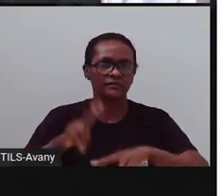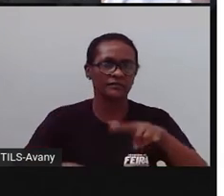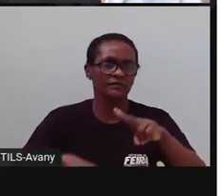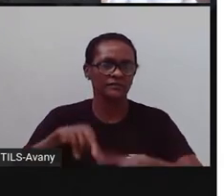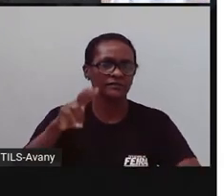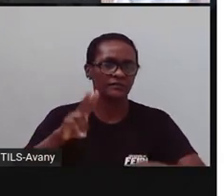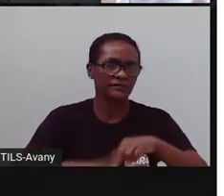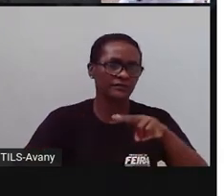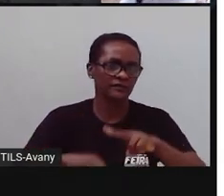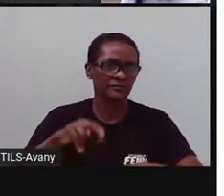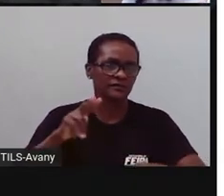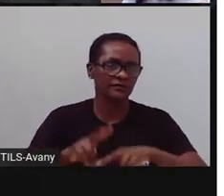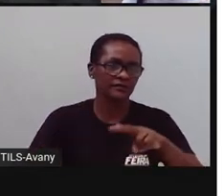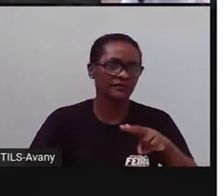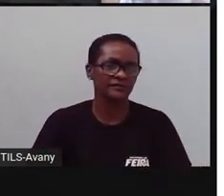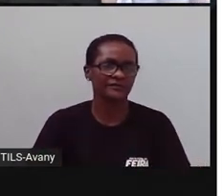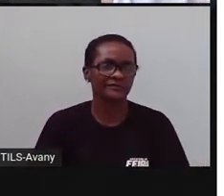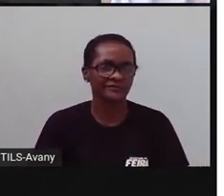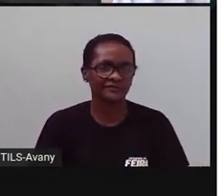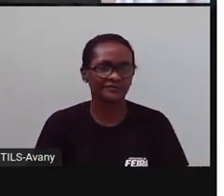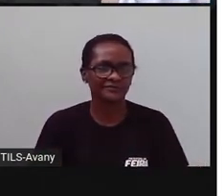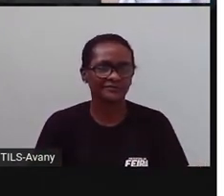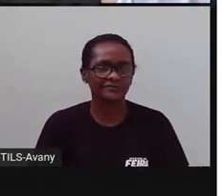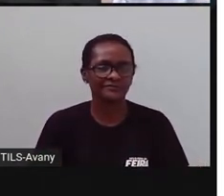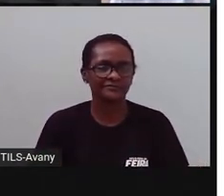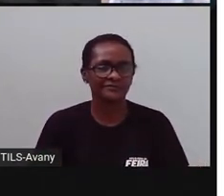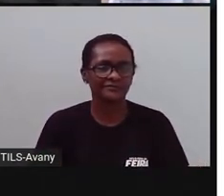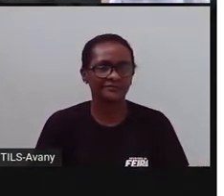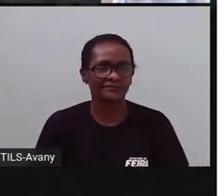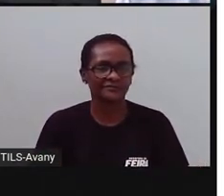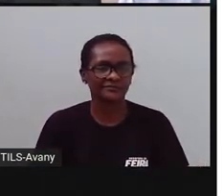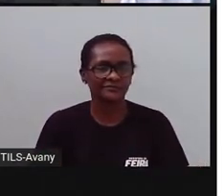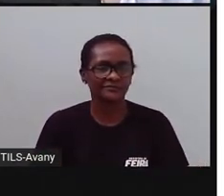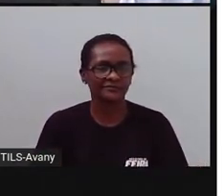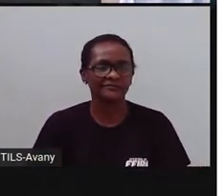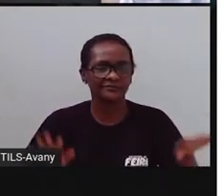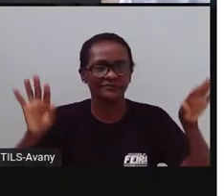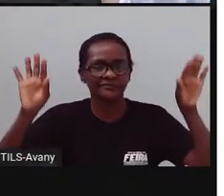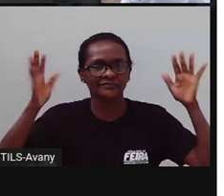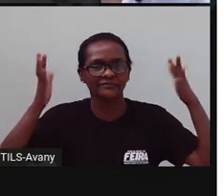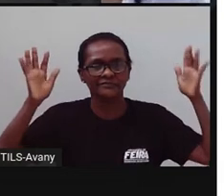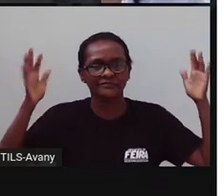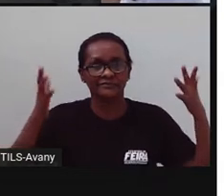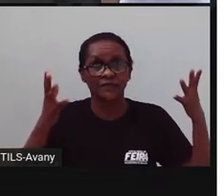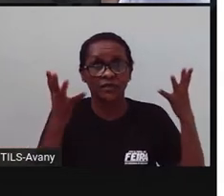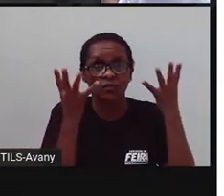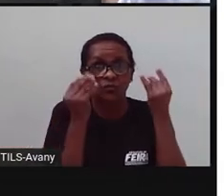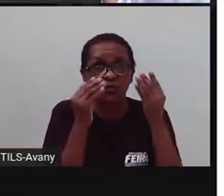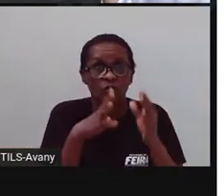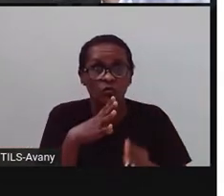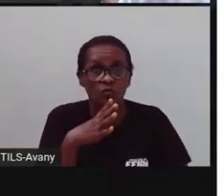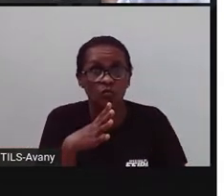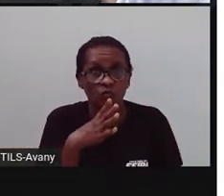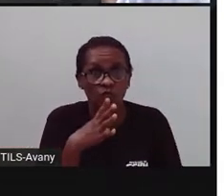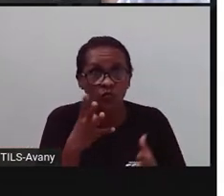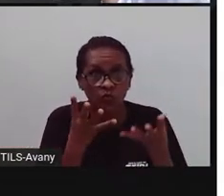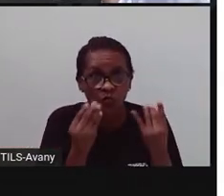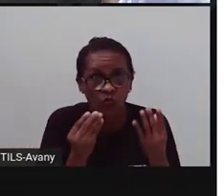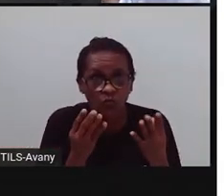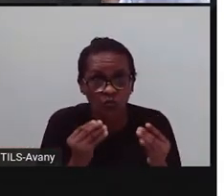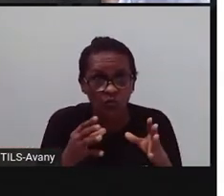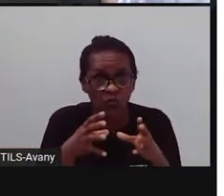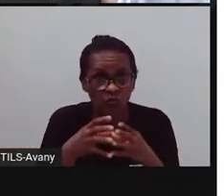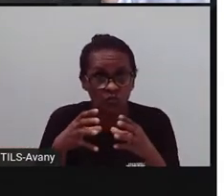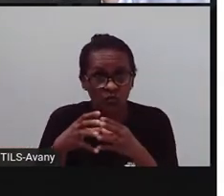José? A pró já foi. Então, a festa de São José é uma festa muito conhecida. Já tiveram bandas muito